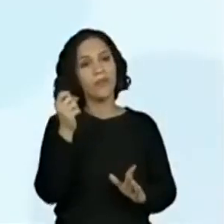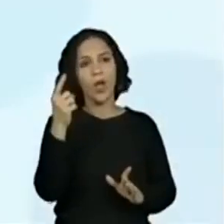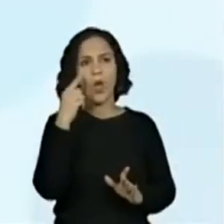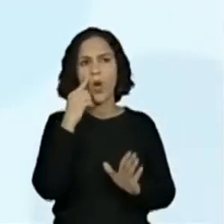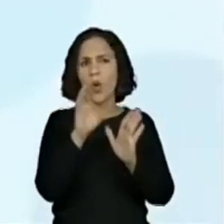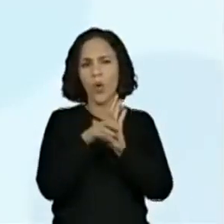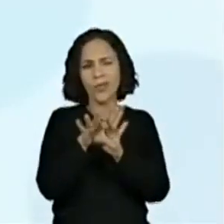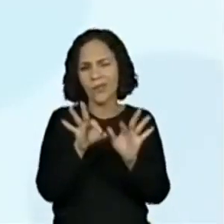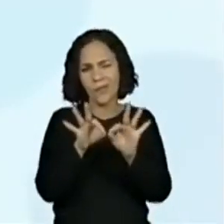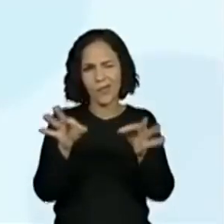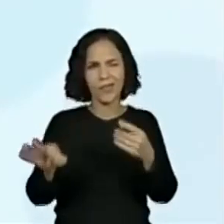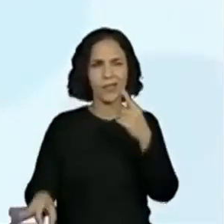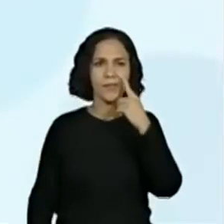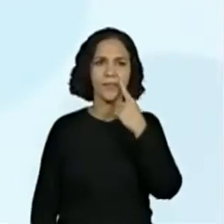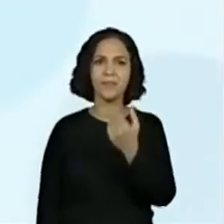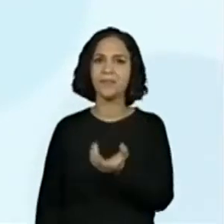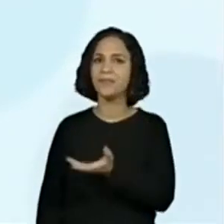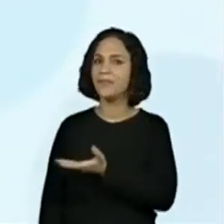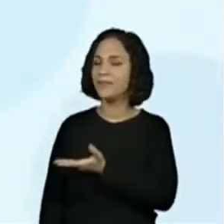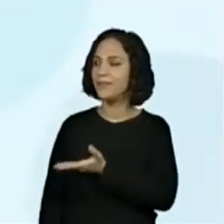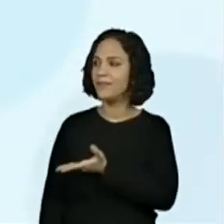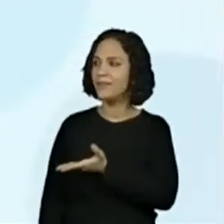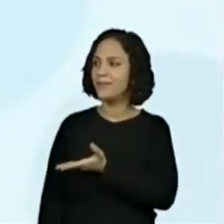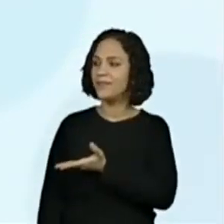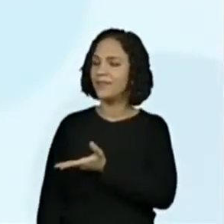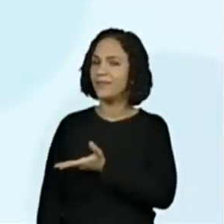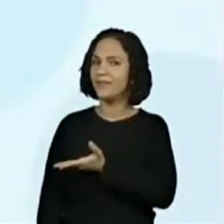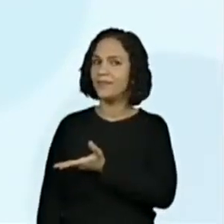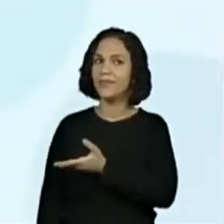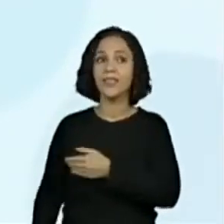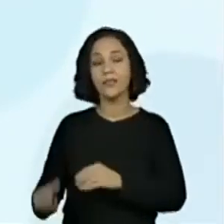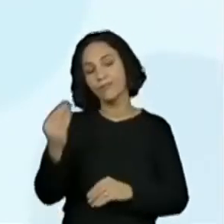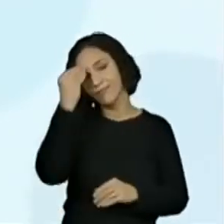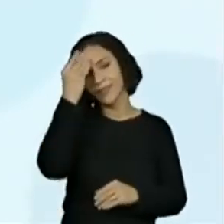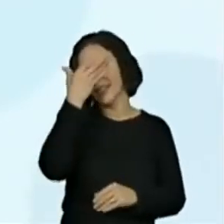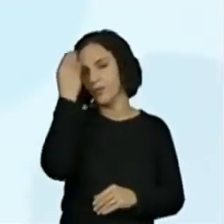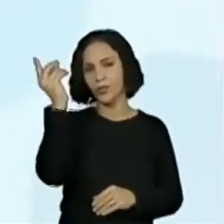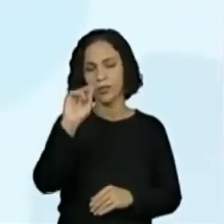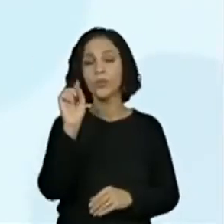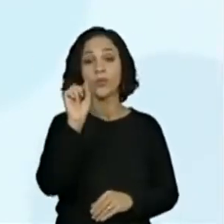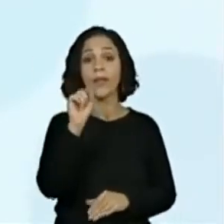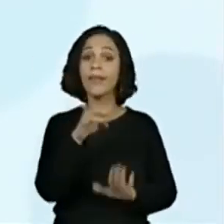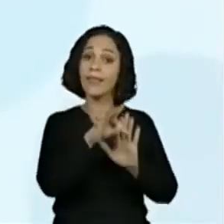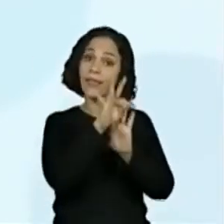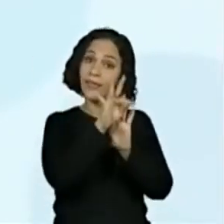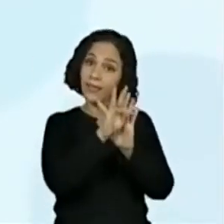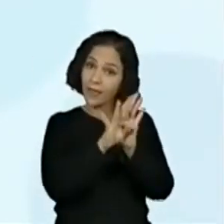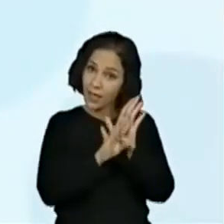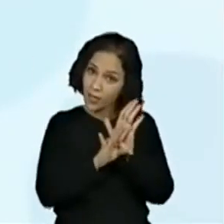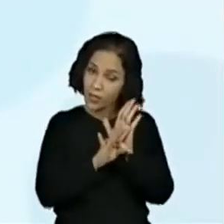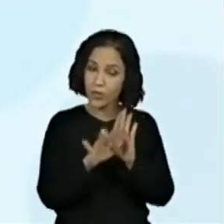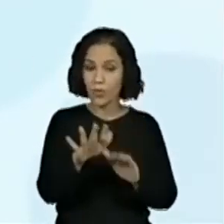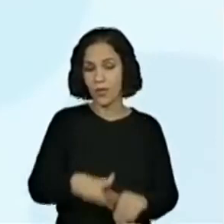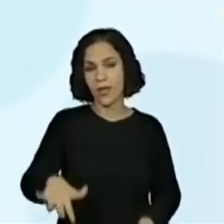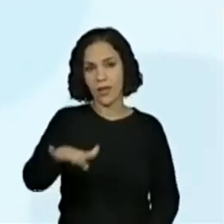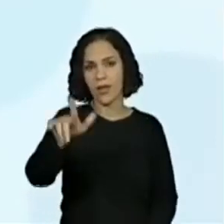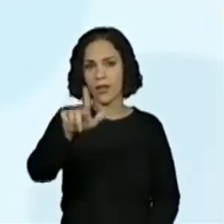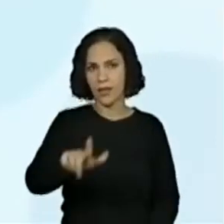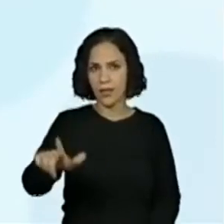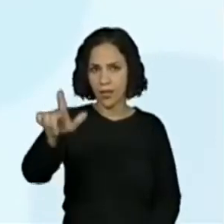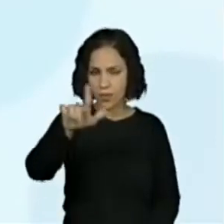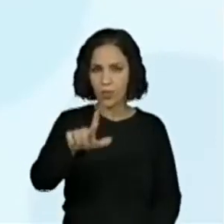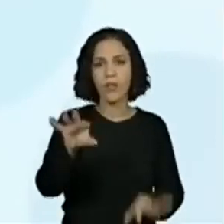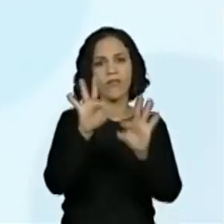bem básica para ficar simples a nossa memória. É um texto literário escrito em